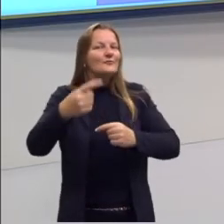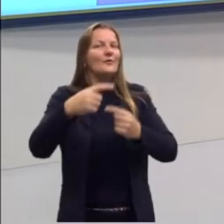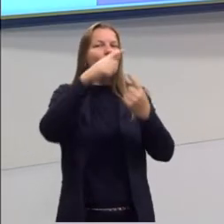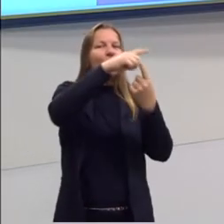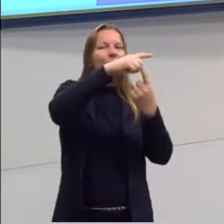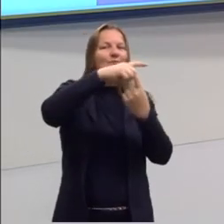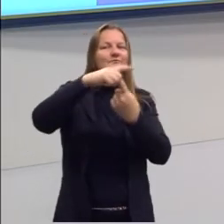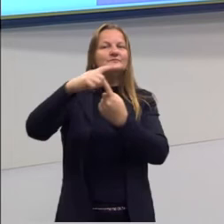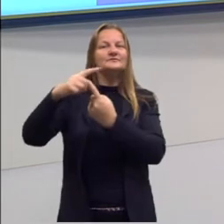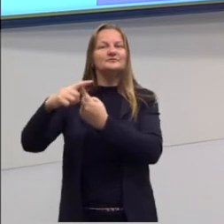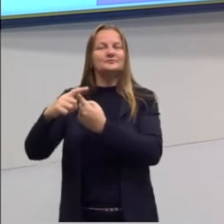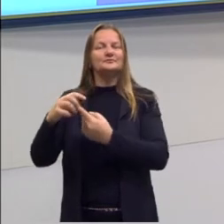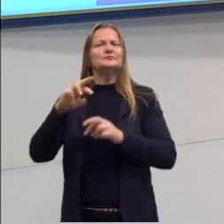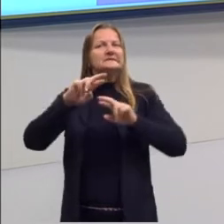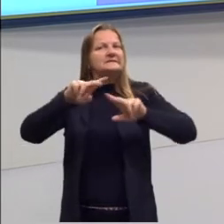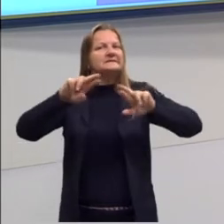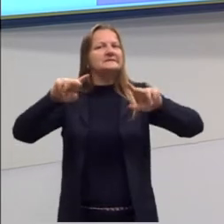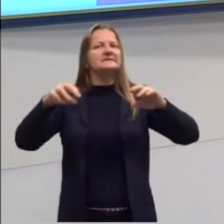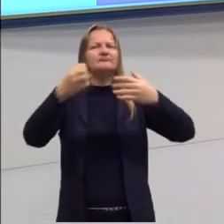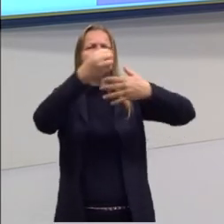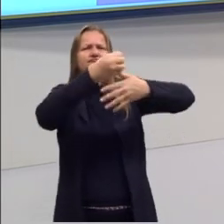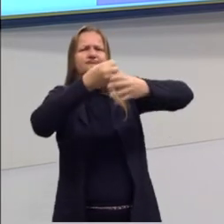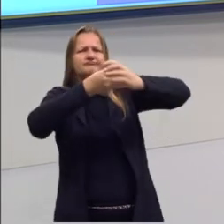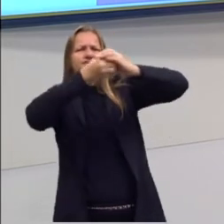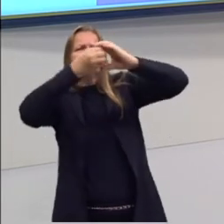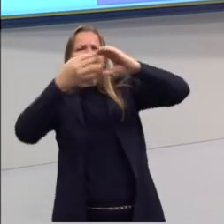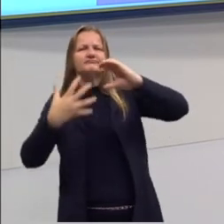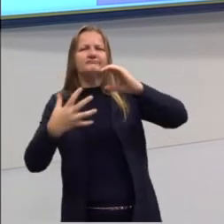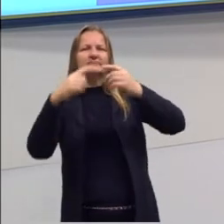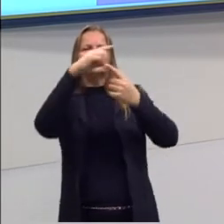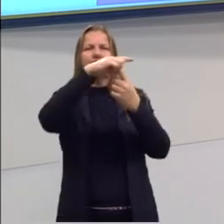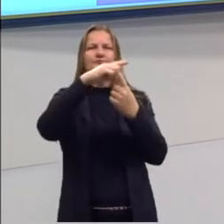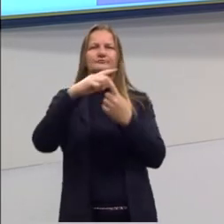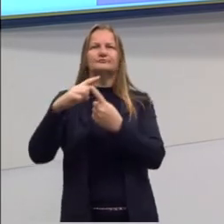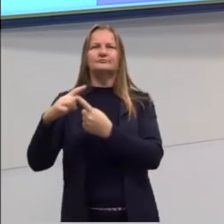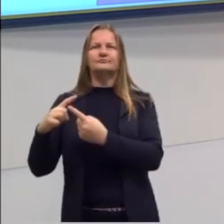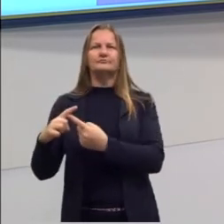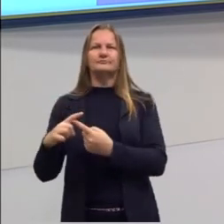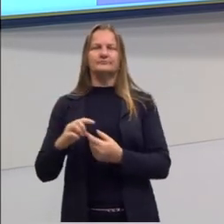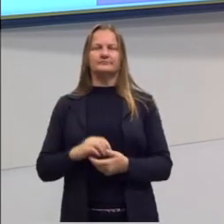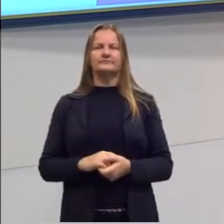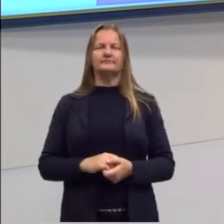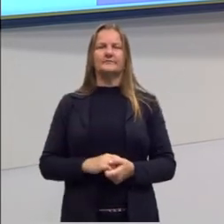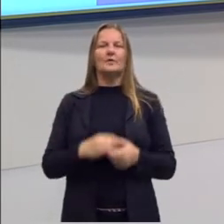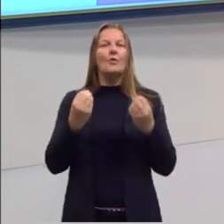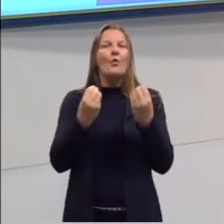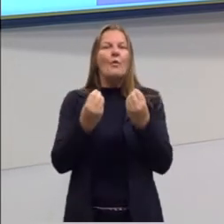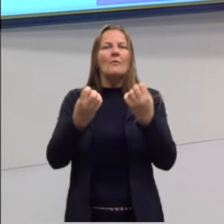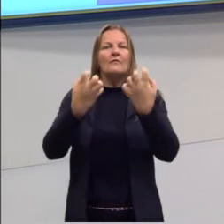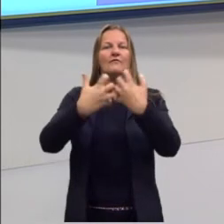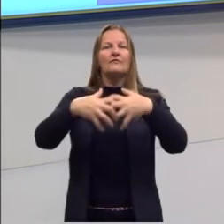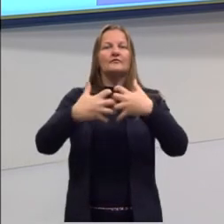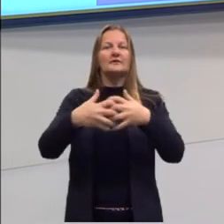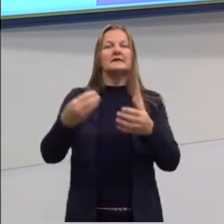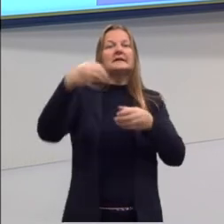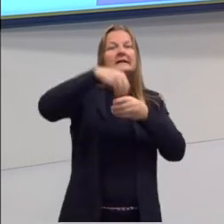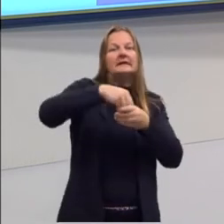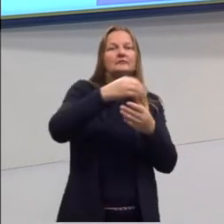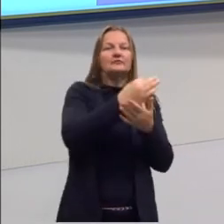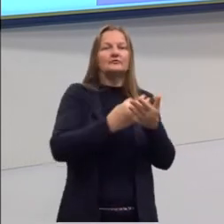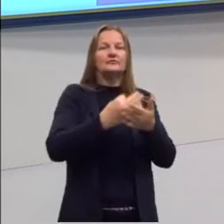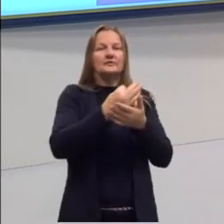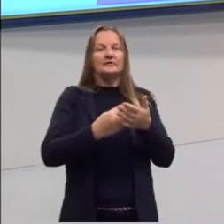de intratextualidade. Ou seja, como que eu posso fazer essa intratextualidade funcionar? Como é que eu